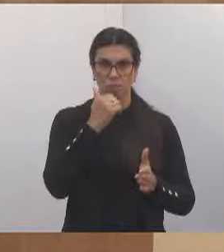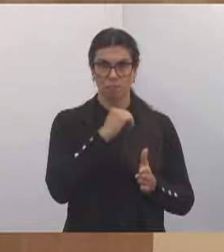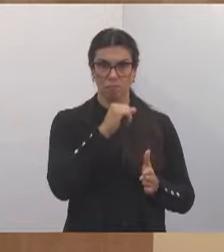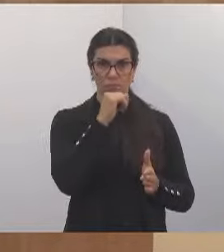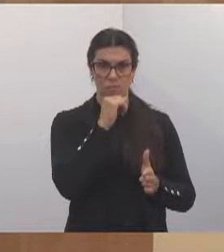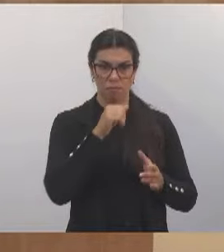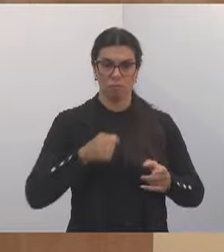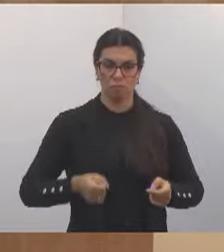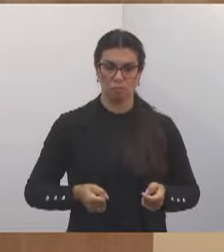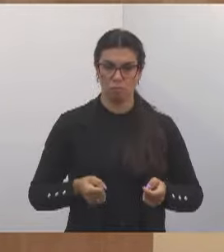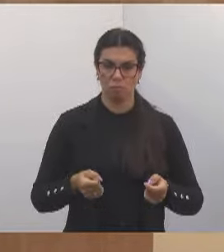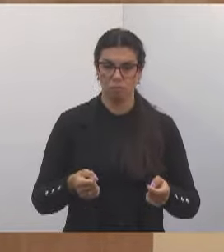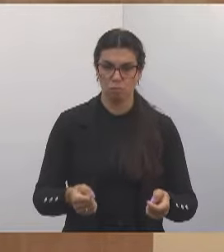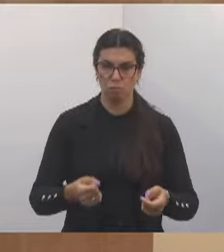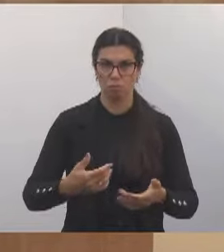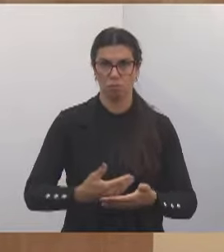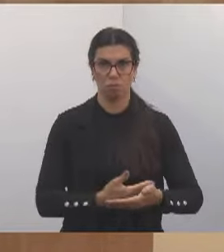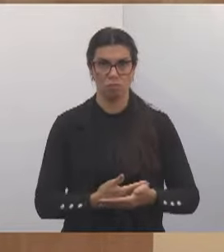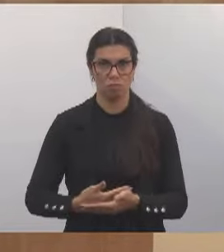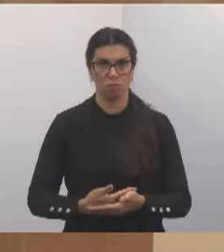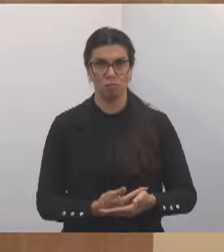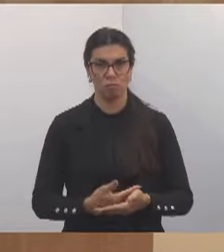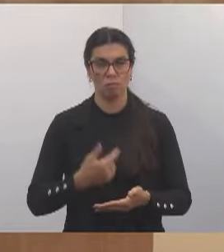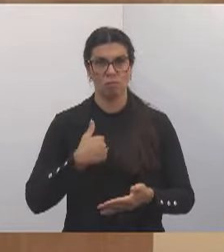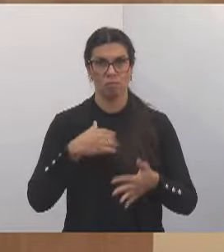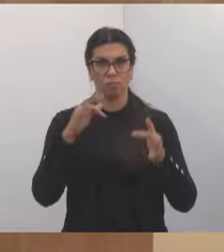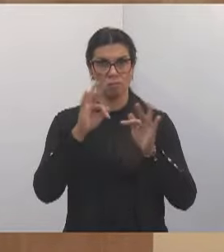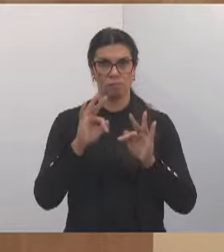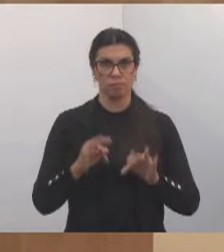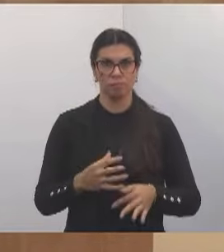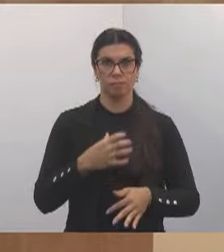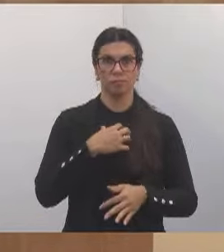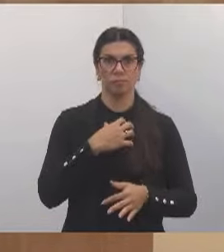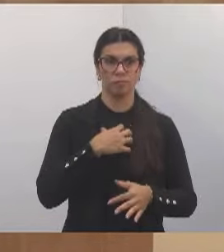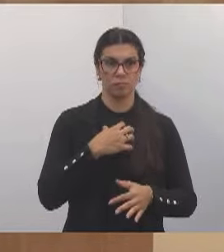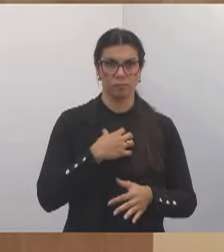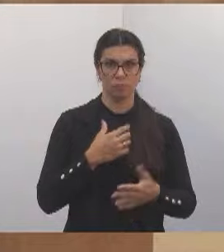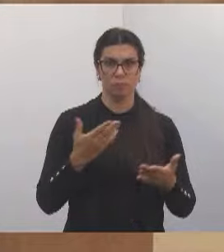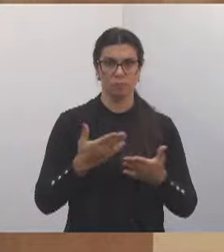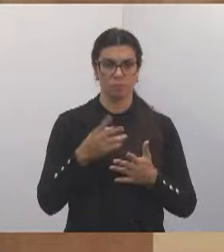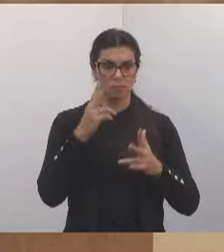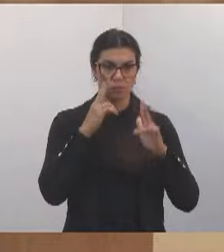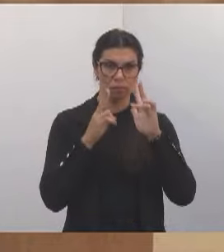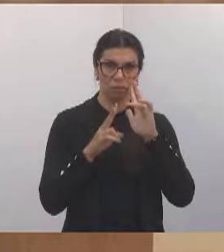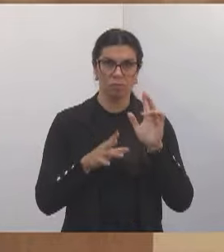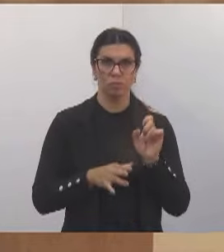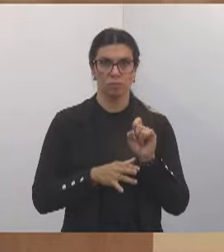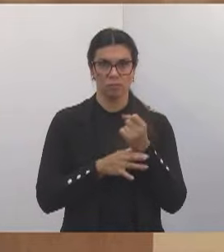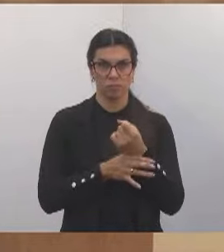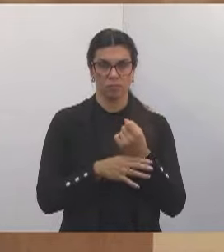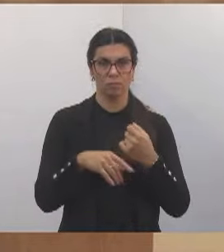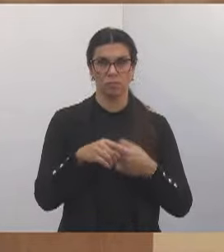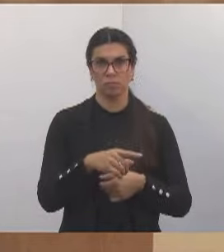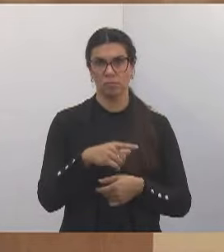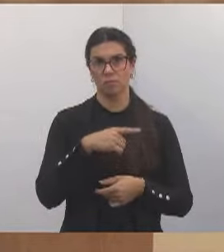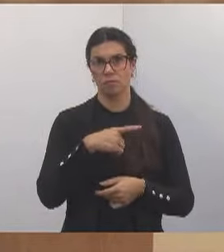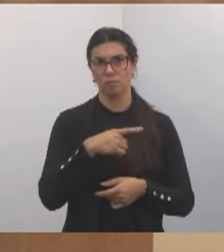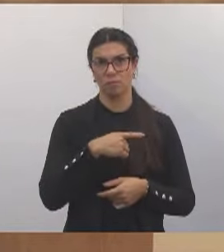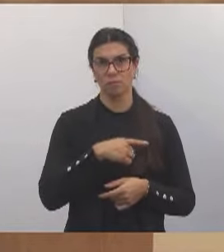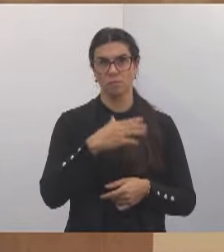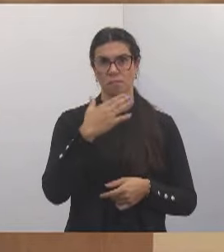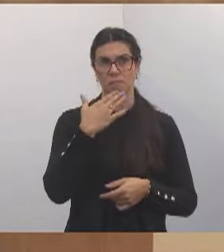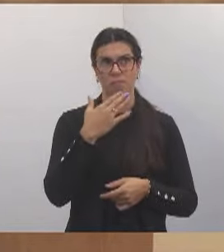carrinho de bebê. E eu fiquei muito feliz em ver uma mãezinha passando por ali, com segurança, com seu carrinho de bebê. Então, é um pedido que a gente olha